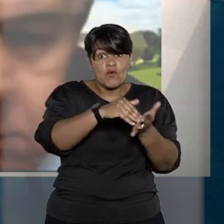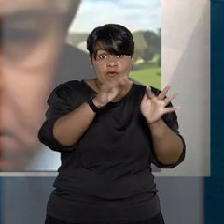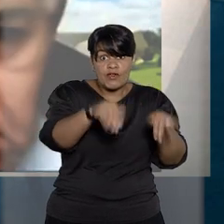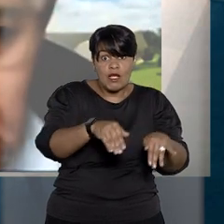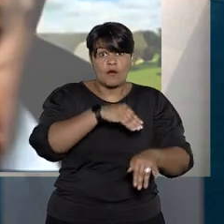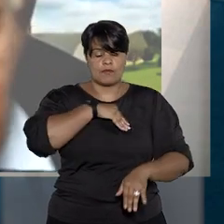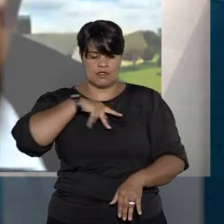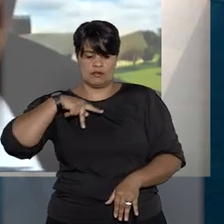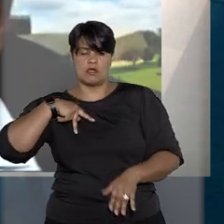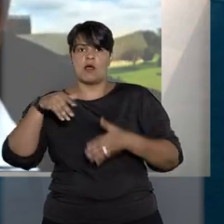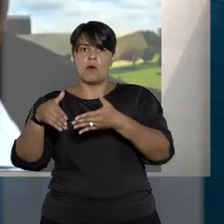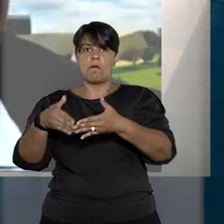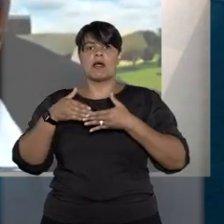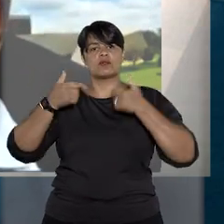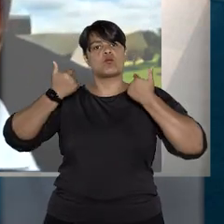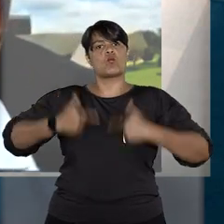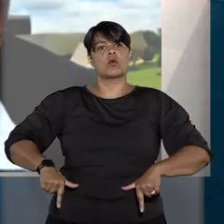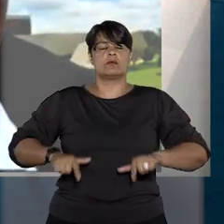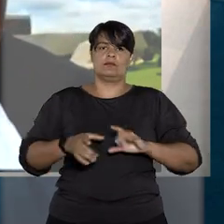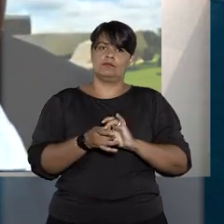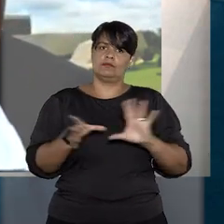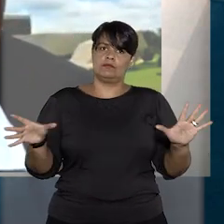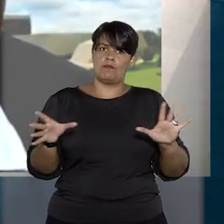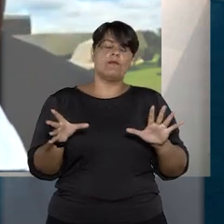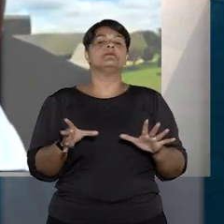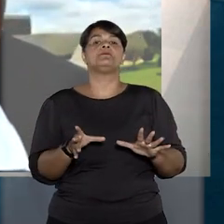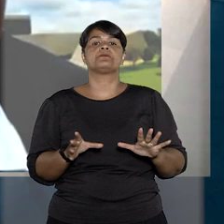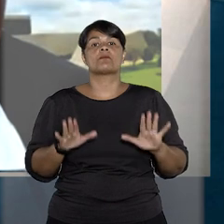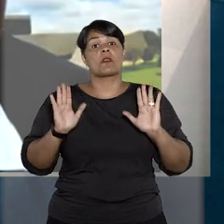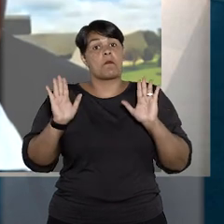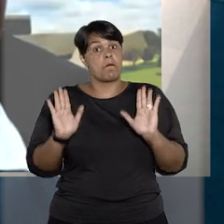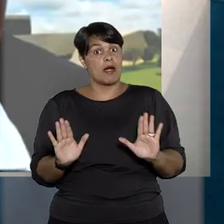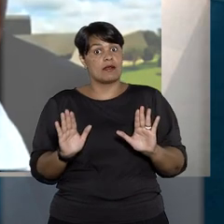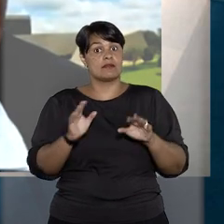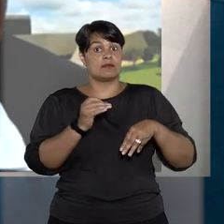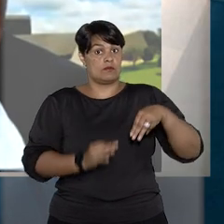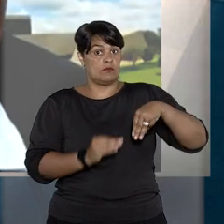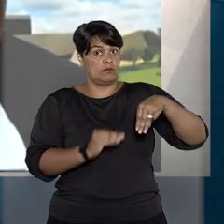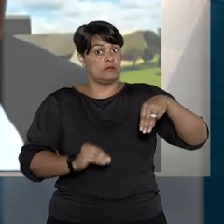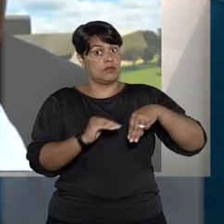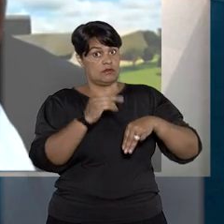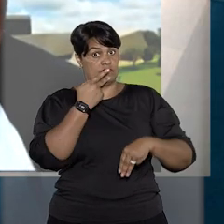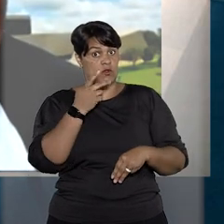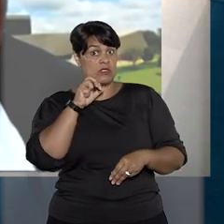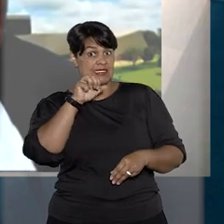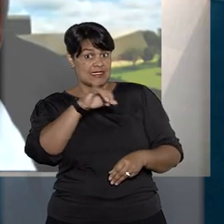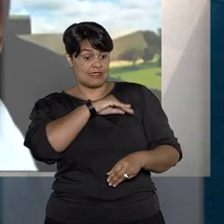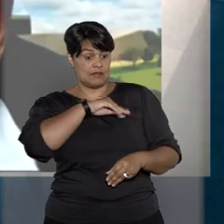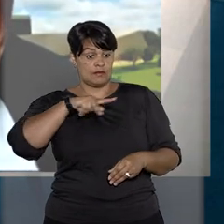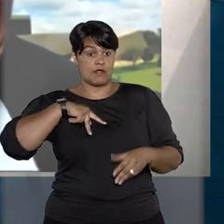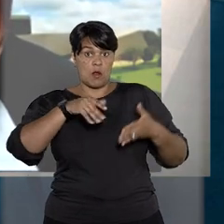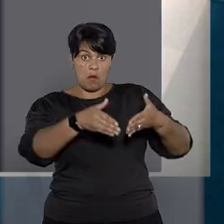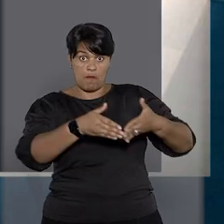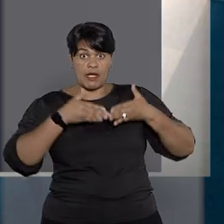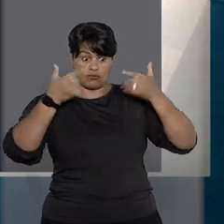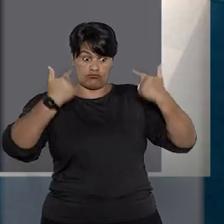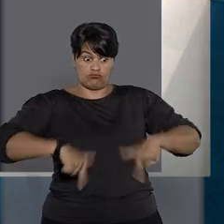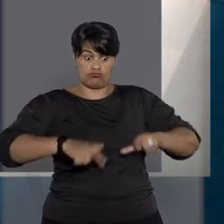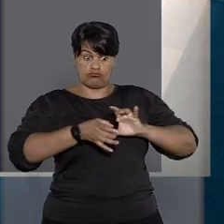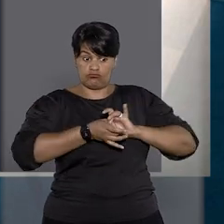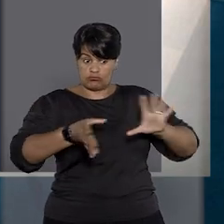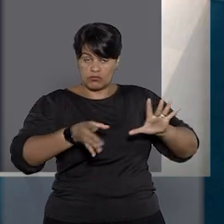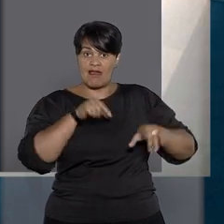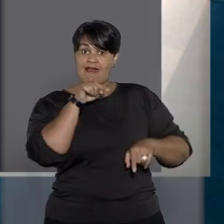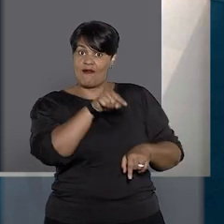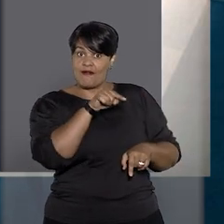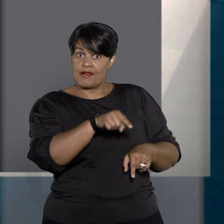o MP tenha pedido a absolvição do réu. Entretanto, para o ministro, quando o MP requer a absolvição, ele está,